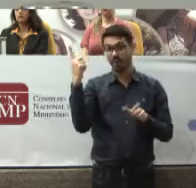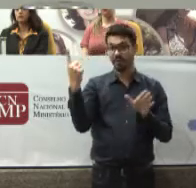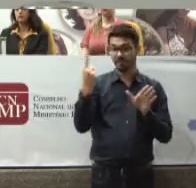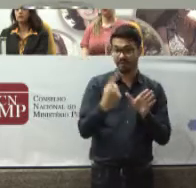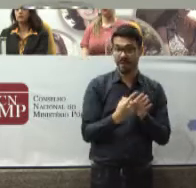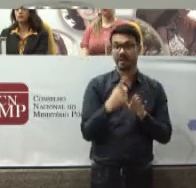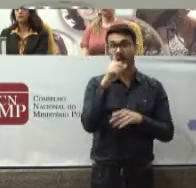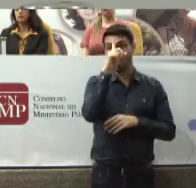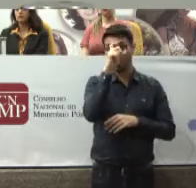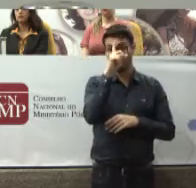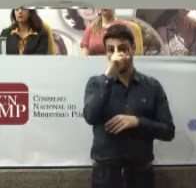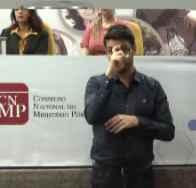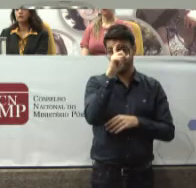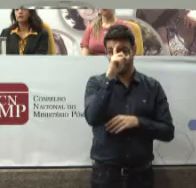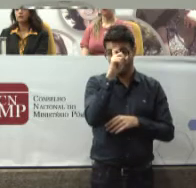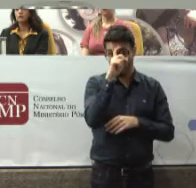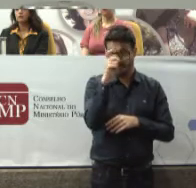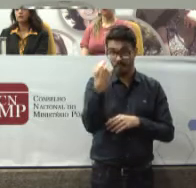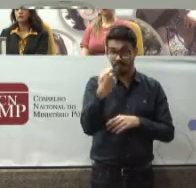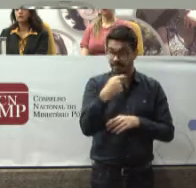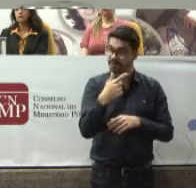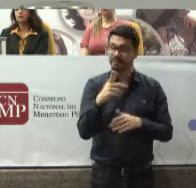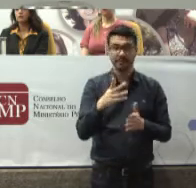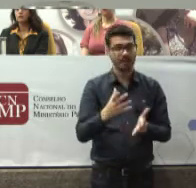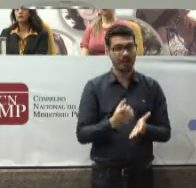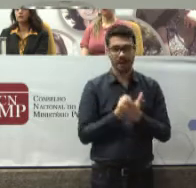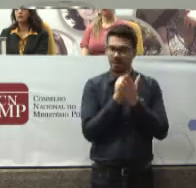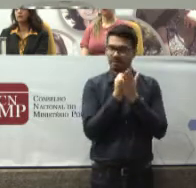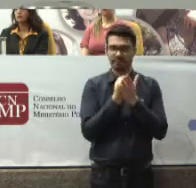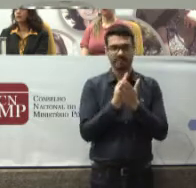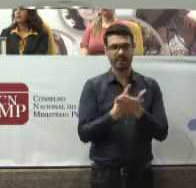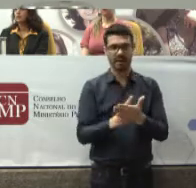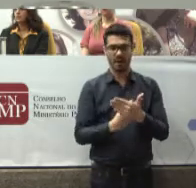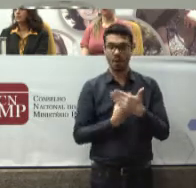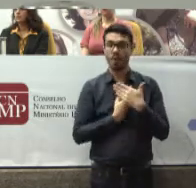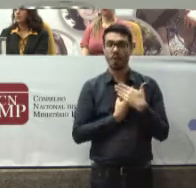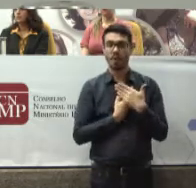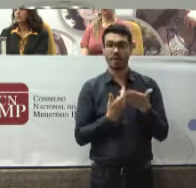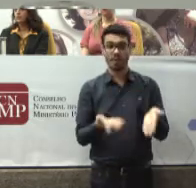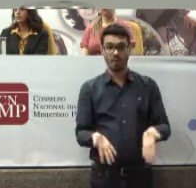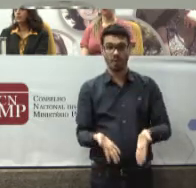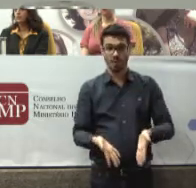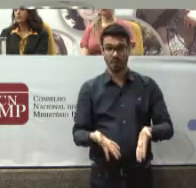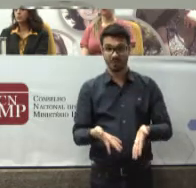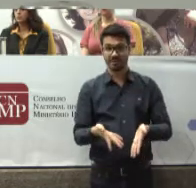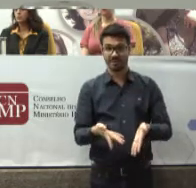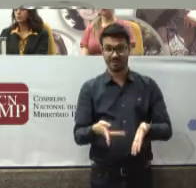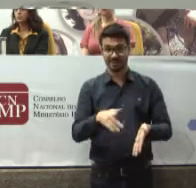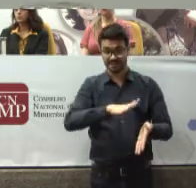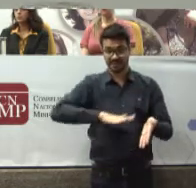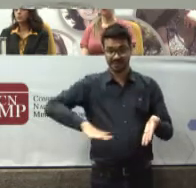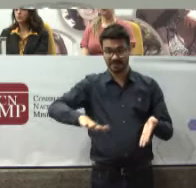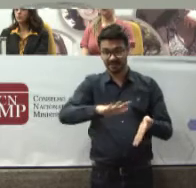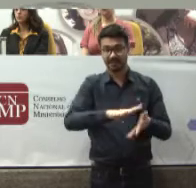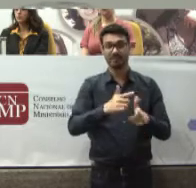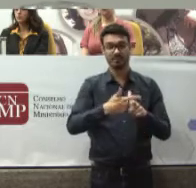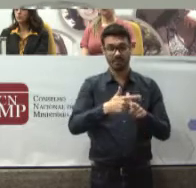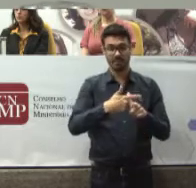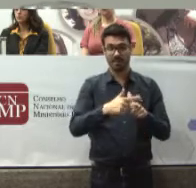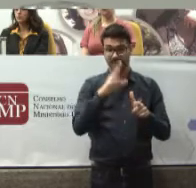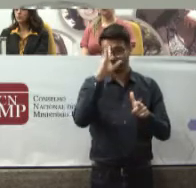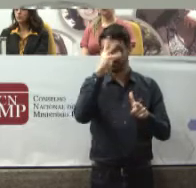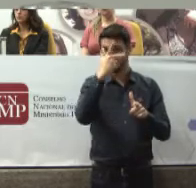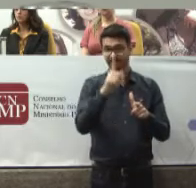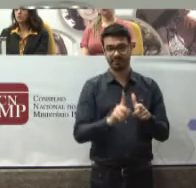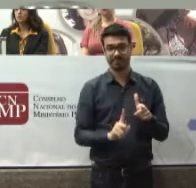hospitais Enfim, uma situação Que hoje não pode ser chamada De uma situação resolvida